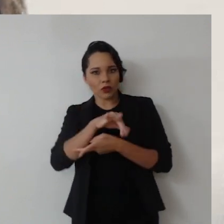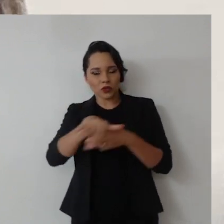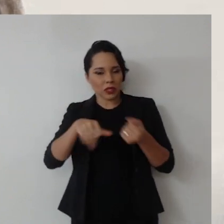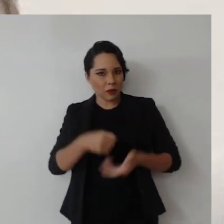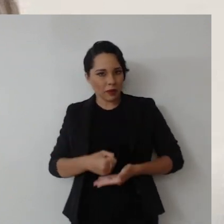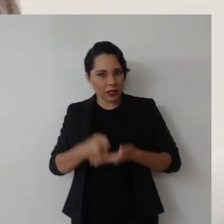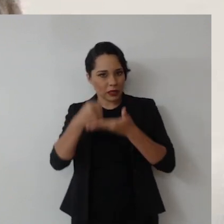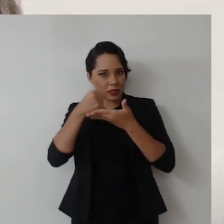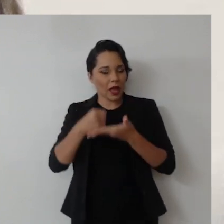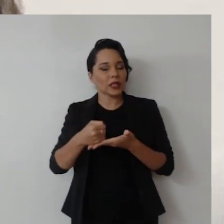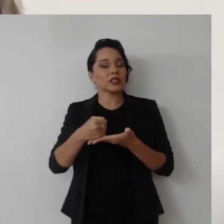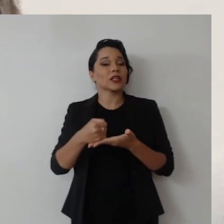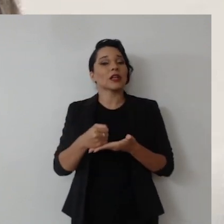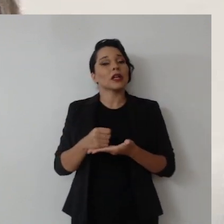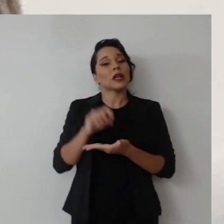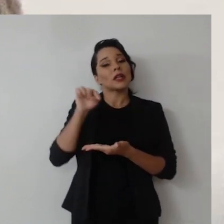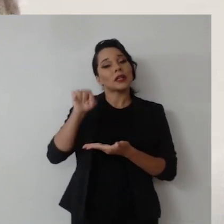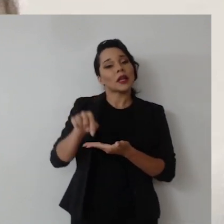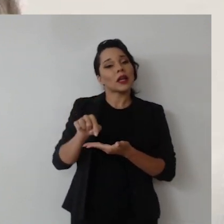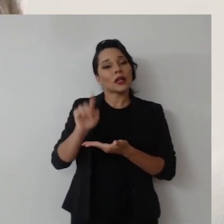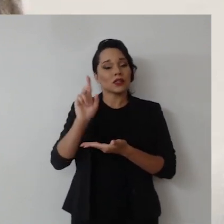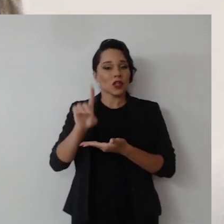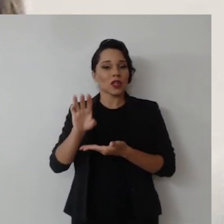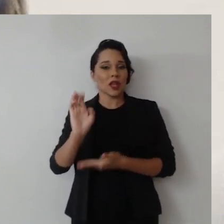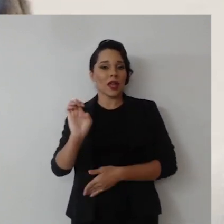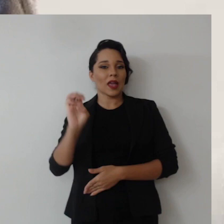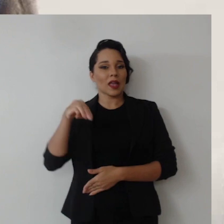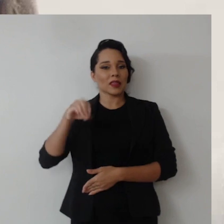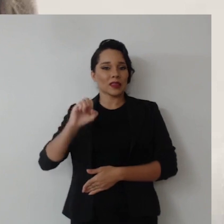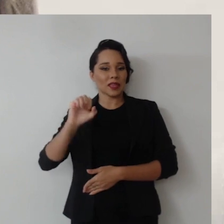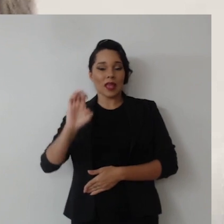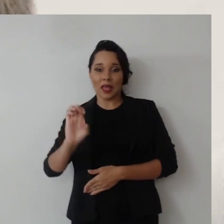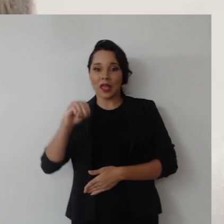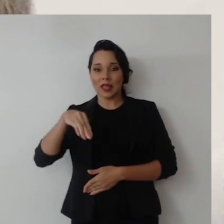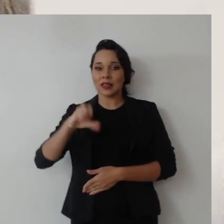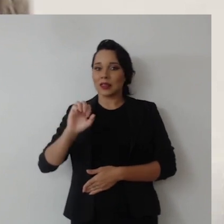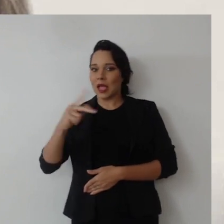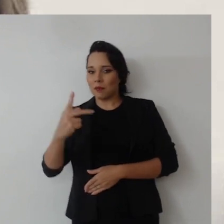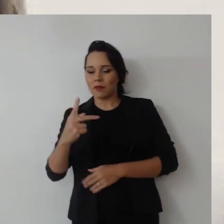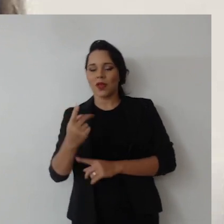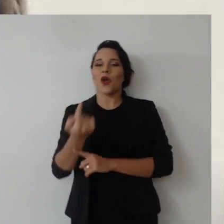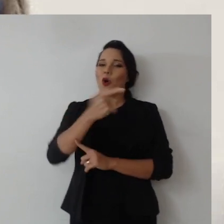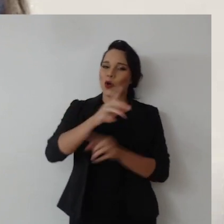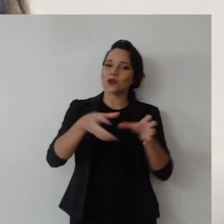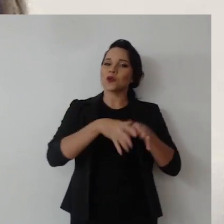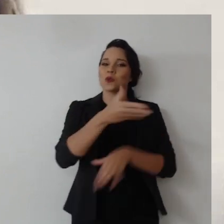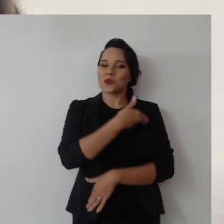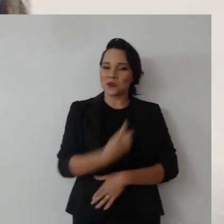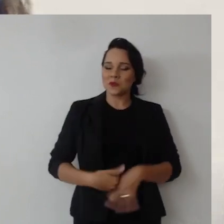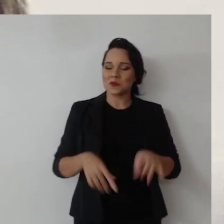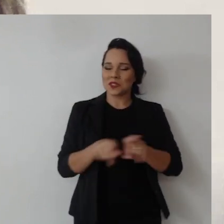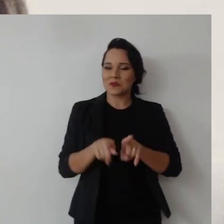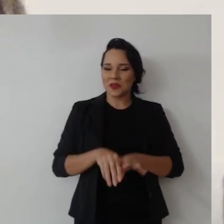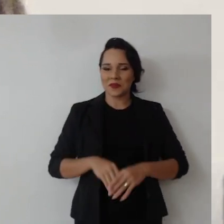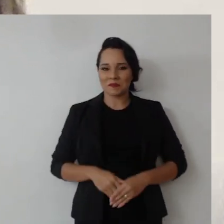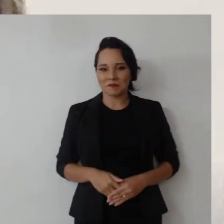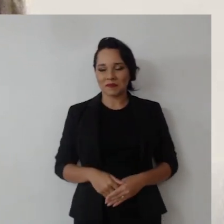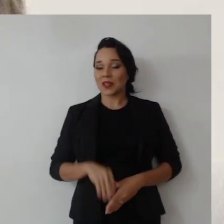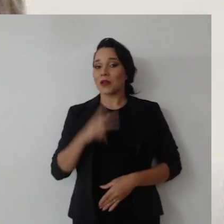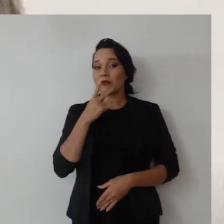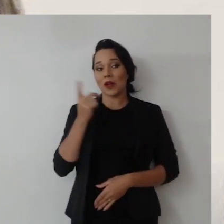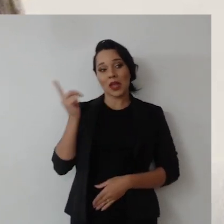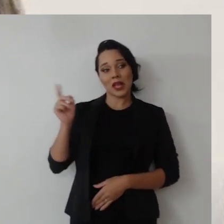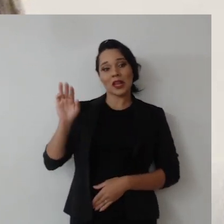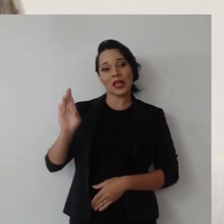sustentabilidade e governança não só na ENAP como em outros órgãos públicos. Por fim, eu